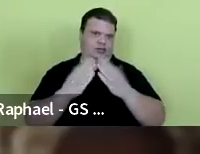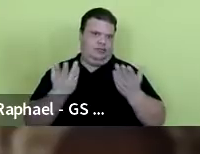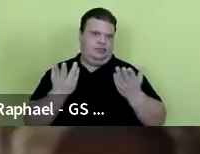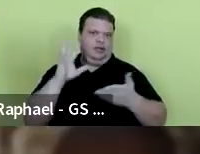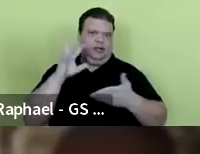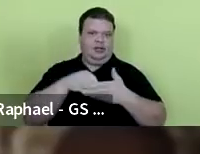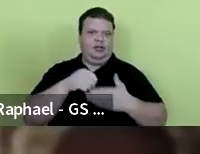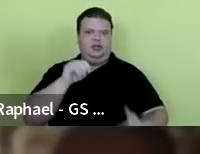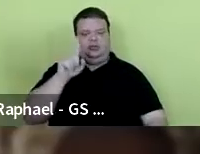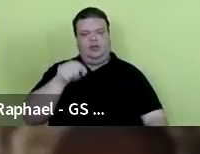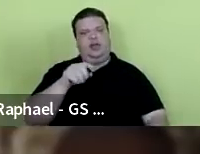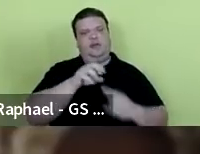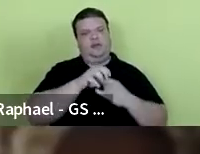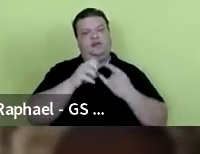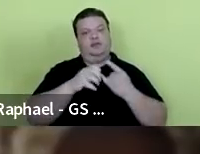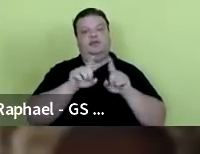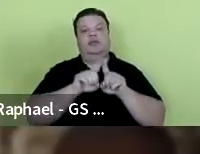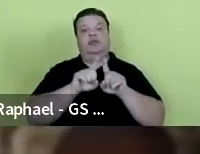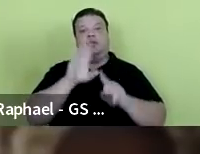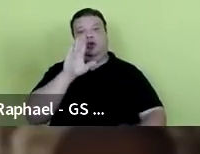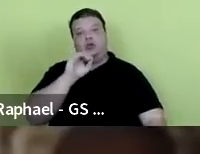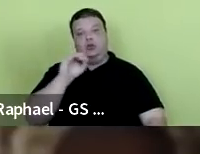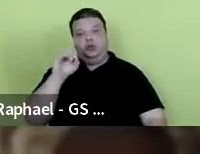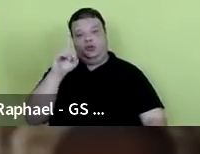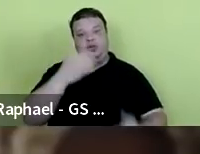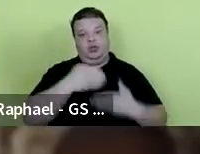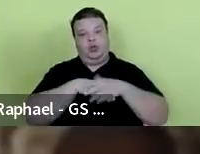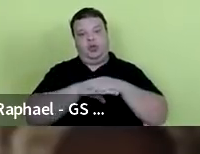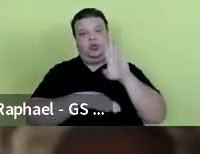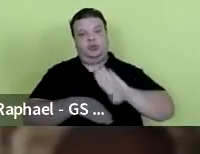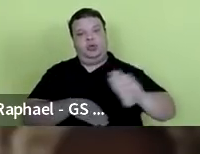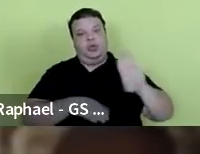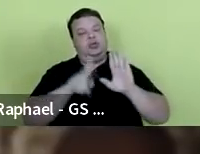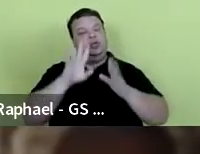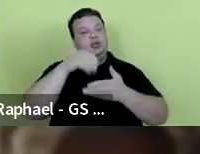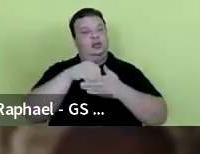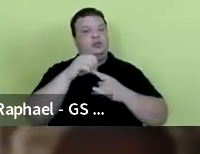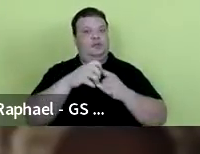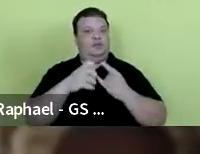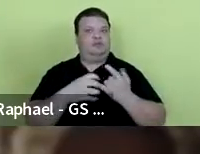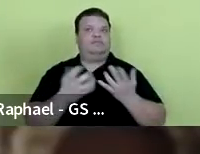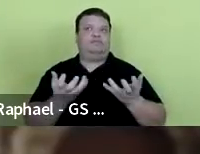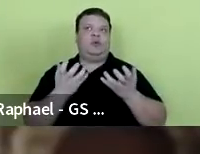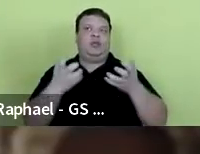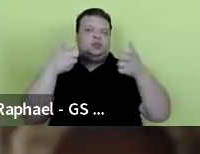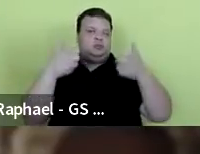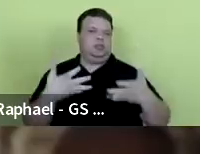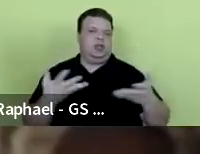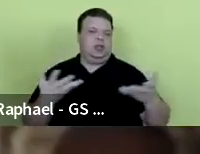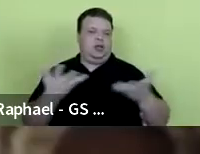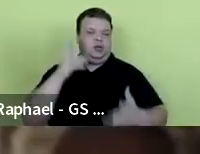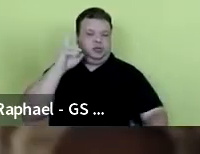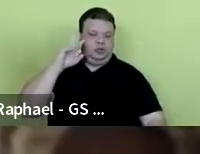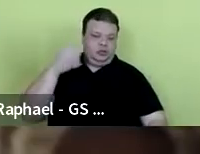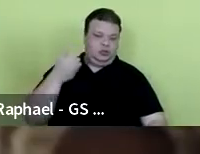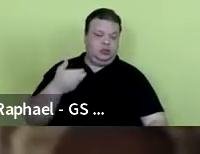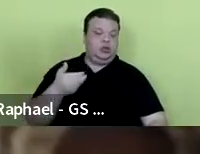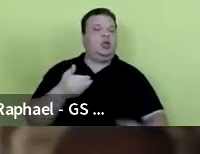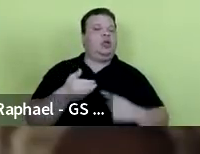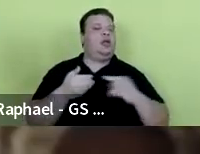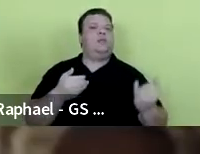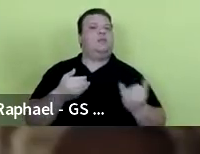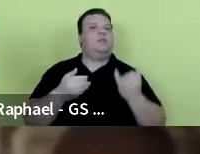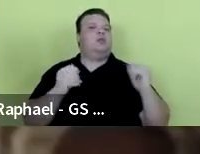Cruz e coordenador das coleções biológicas da Fiocruz. O que eu gostaria de ressaltar nessa trajetória é a importância da